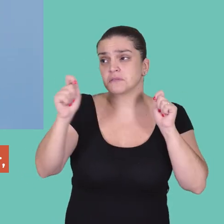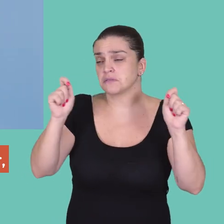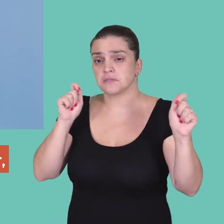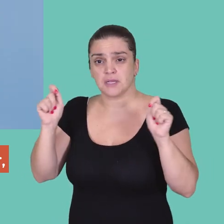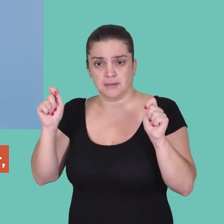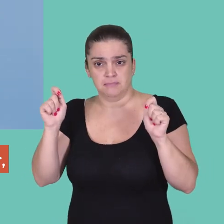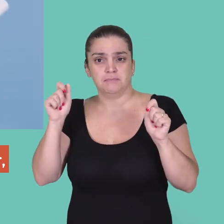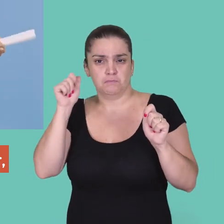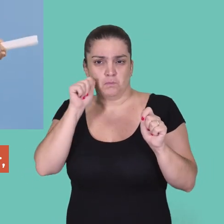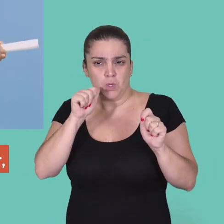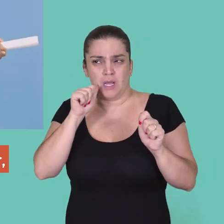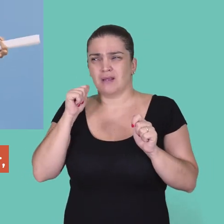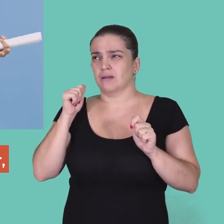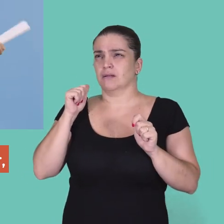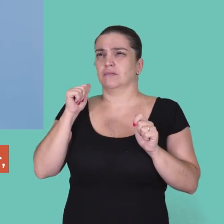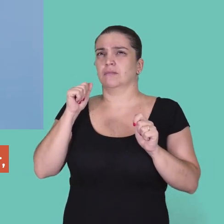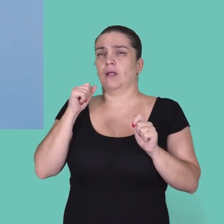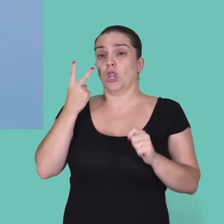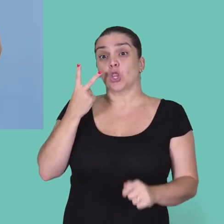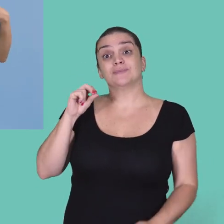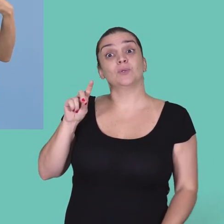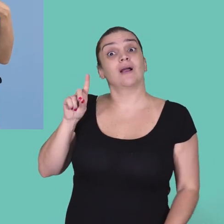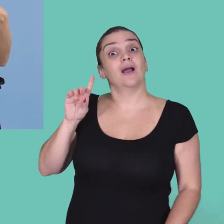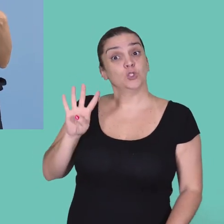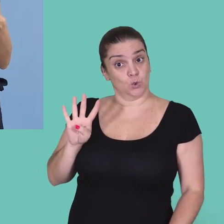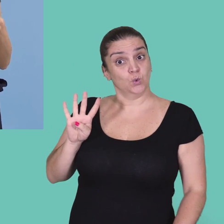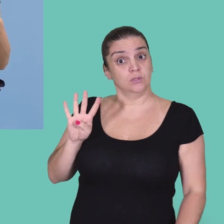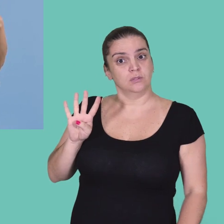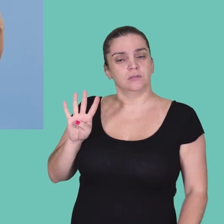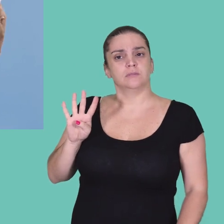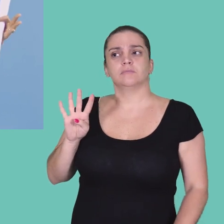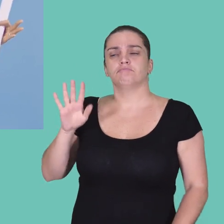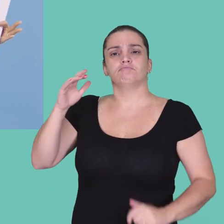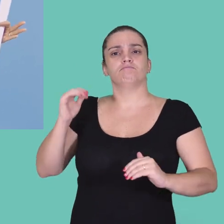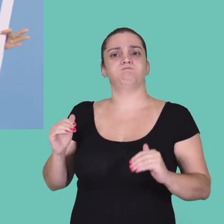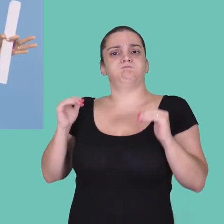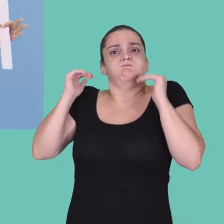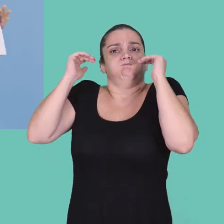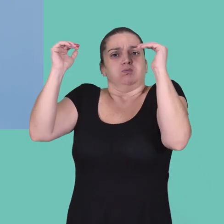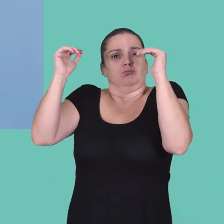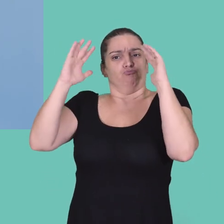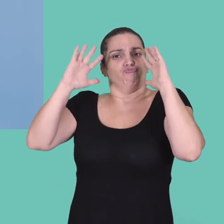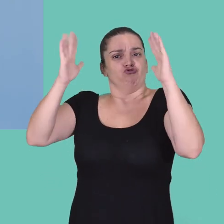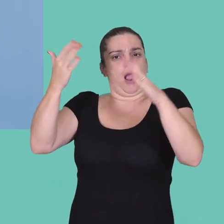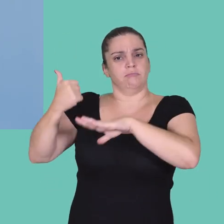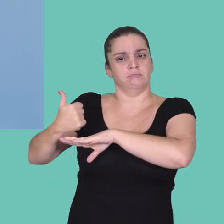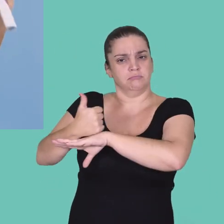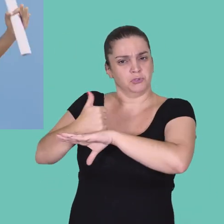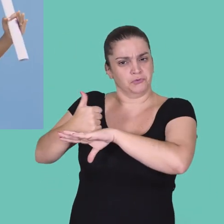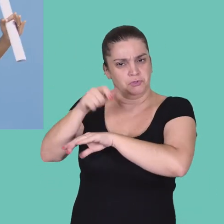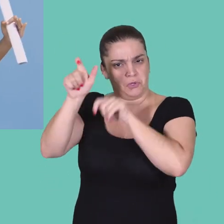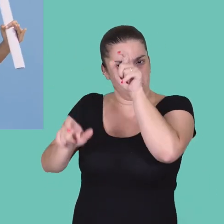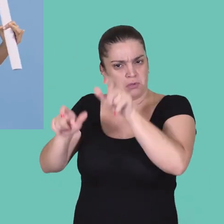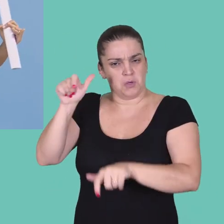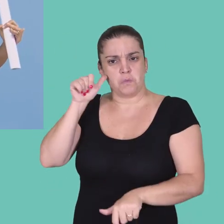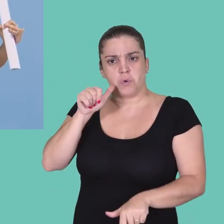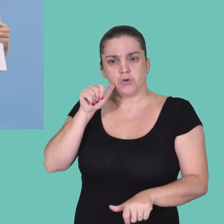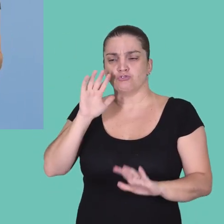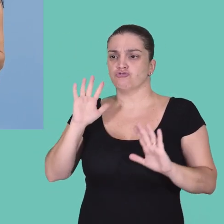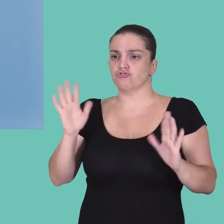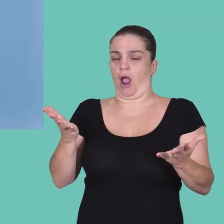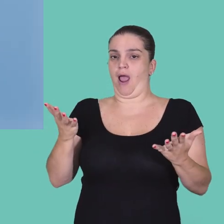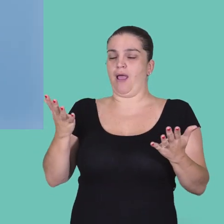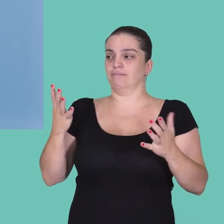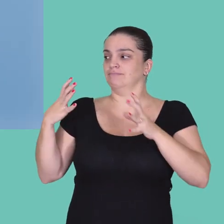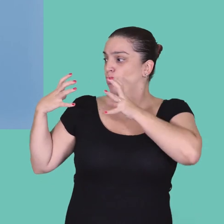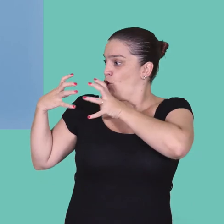nós entrevistamos mulheres. O primeiro ano da série foi em 2014. Foram mulheres com a carreira bem estabelecida.